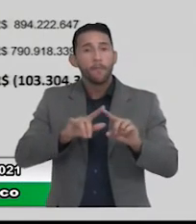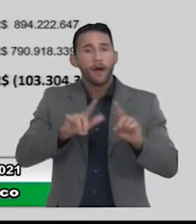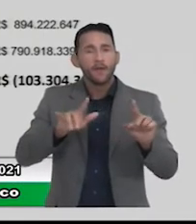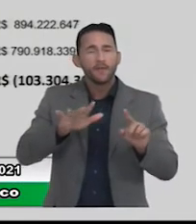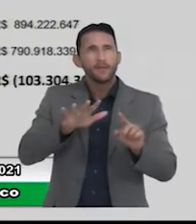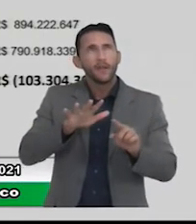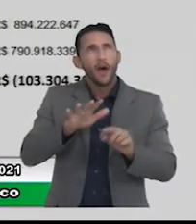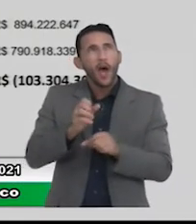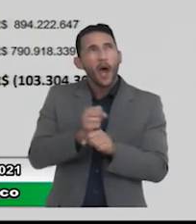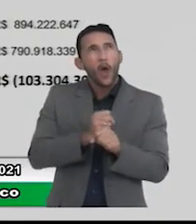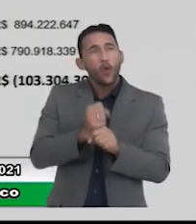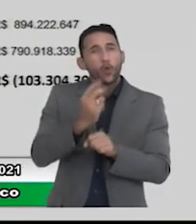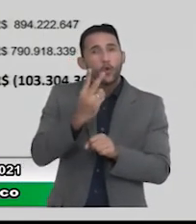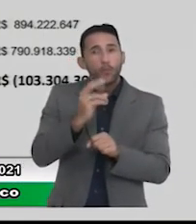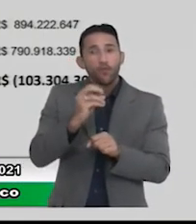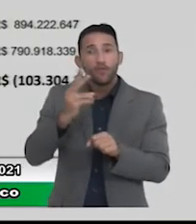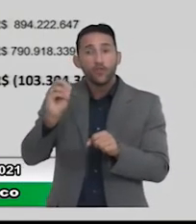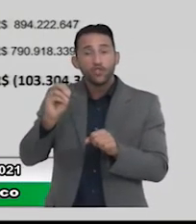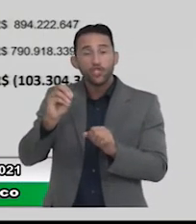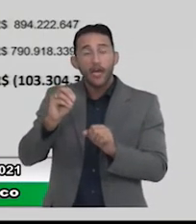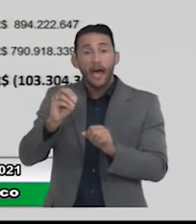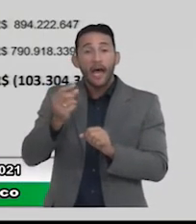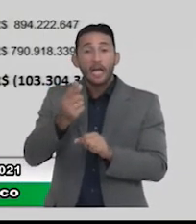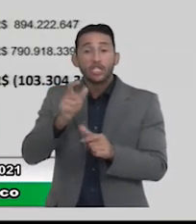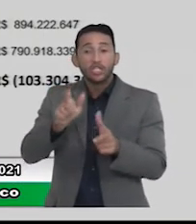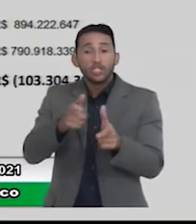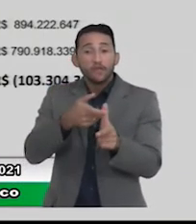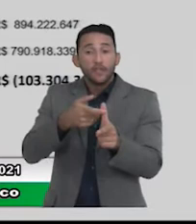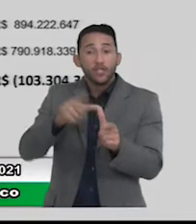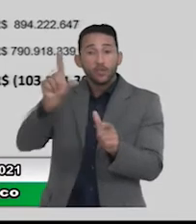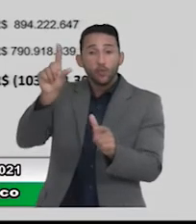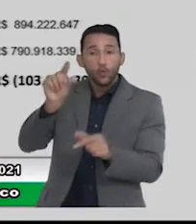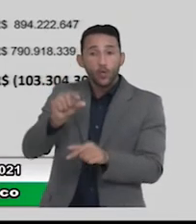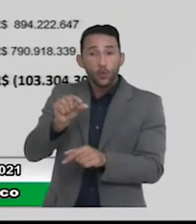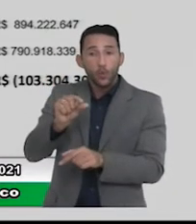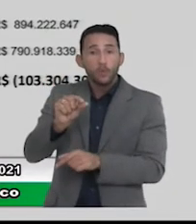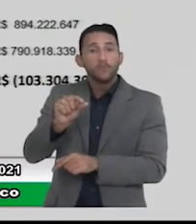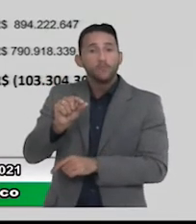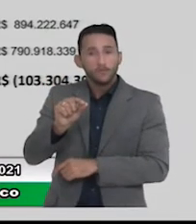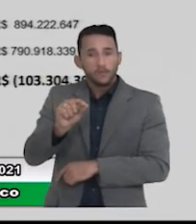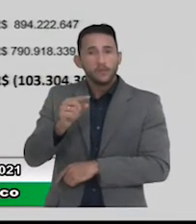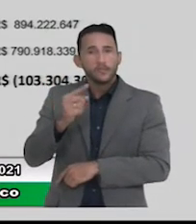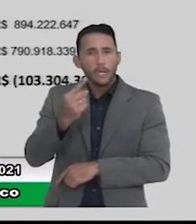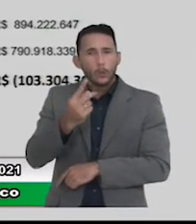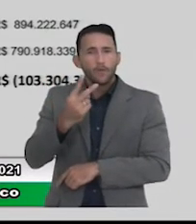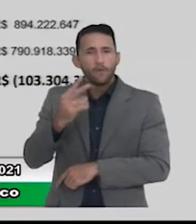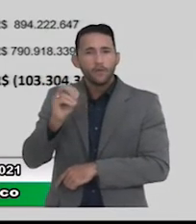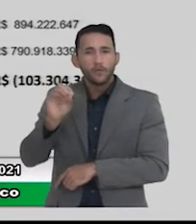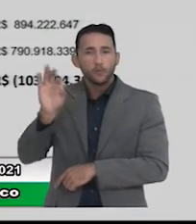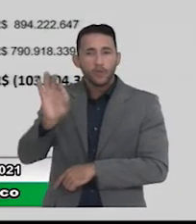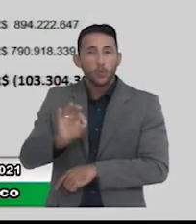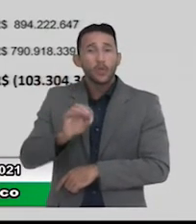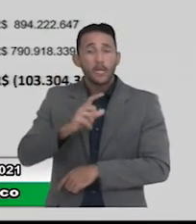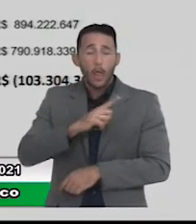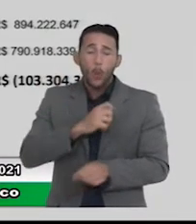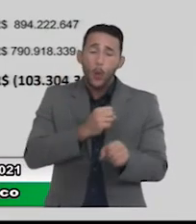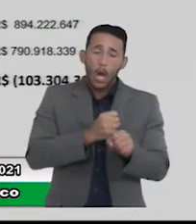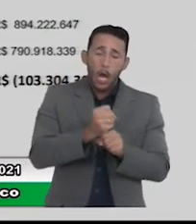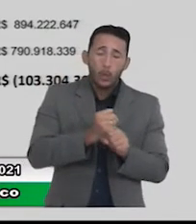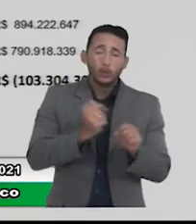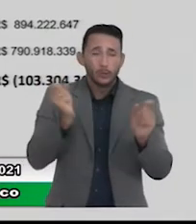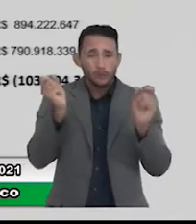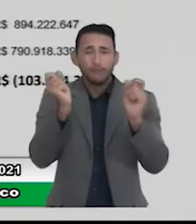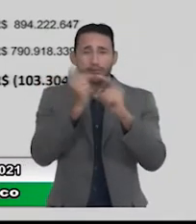2020 ela diminuiu em 103 milhões. mesmo com as novas inscrições mesmo sendo um ano difícil em algumas dívidas a gente